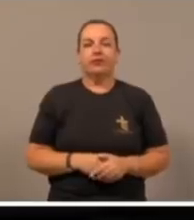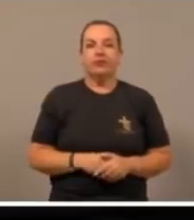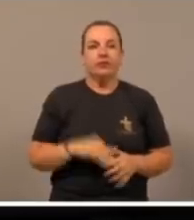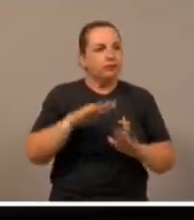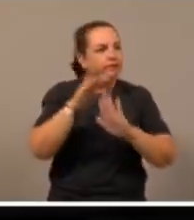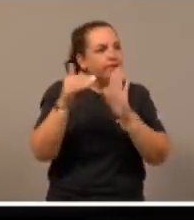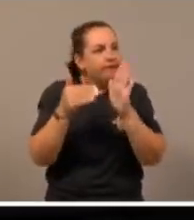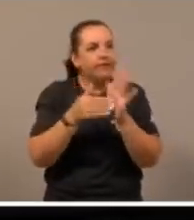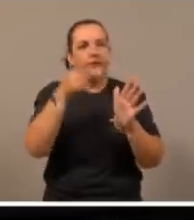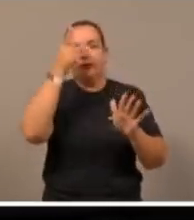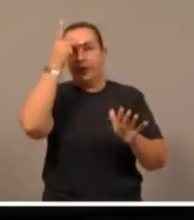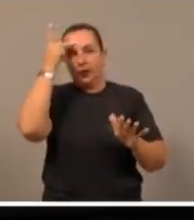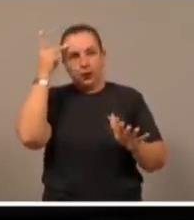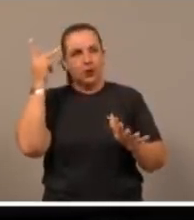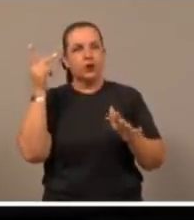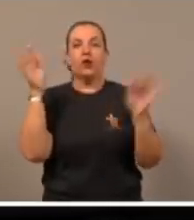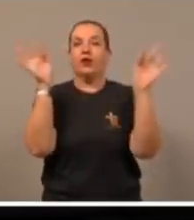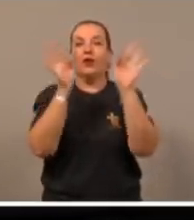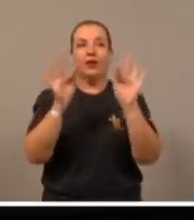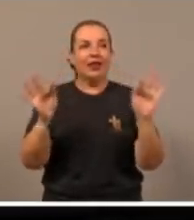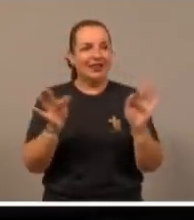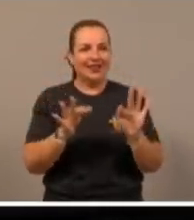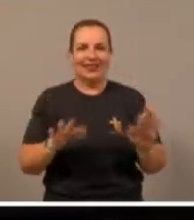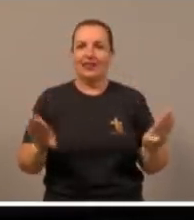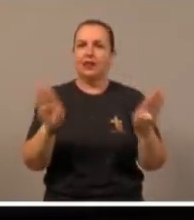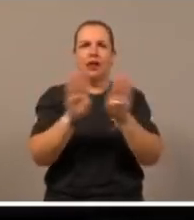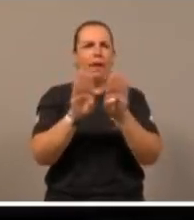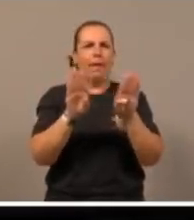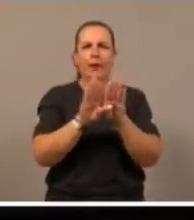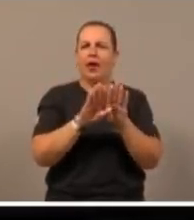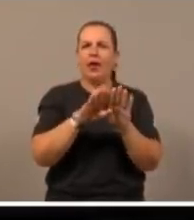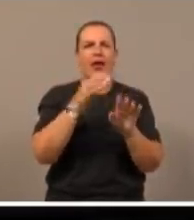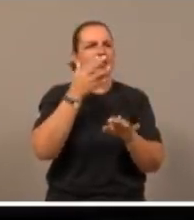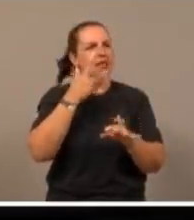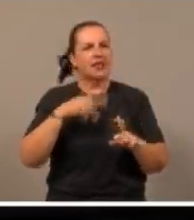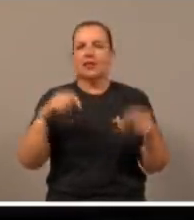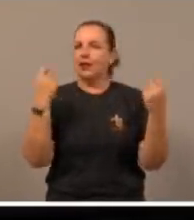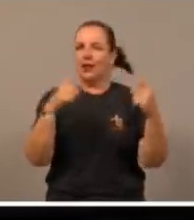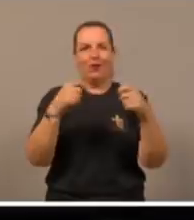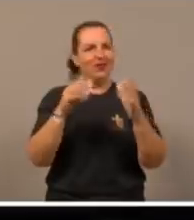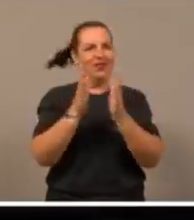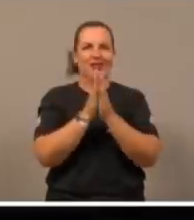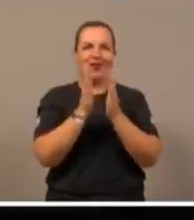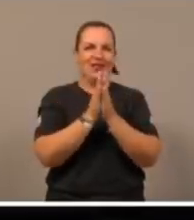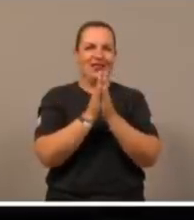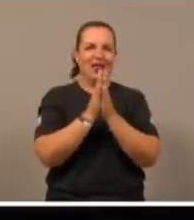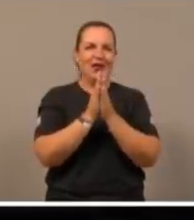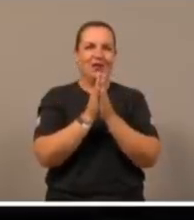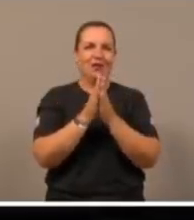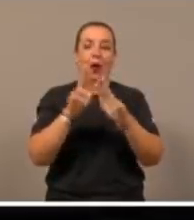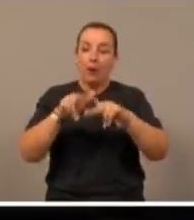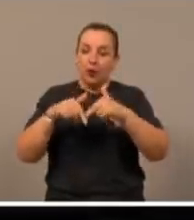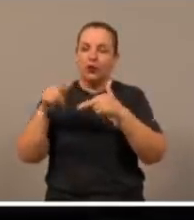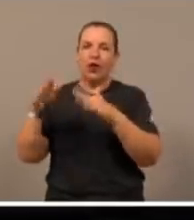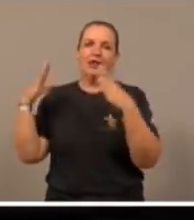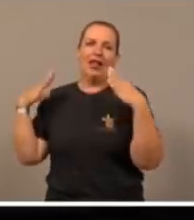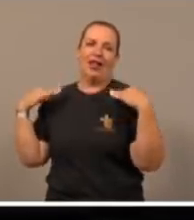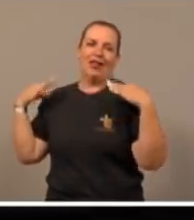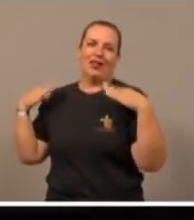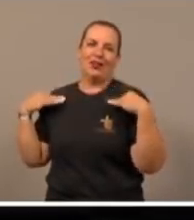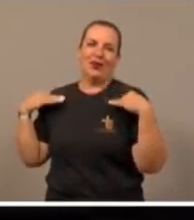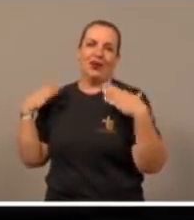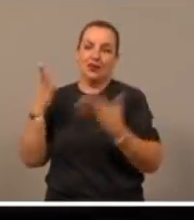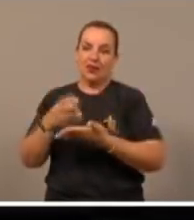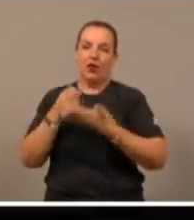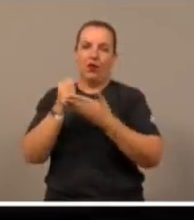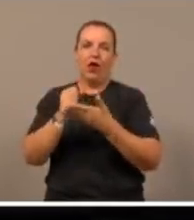-aventurados, exceto as crianças, que não precisam rezar, por isso a gente fala que é um anjo, salvaram-se